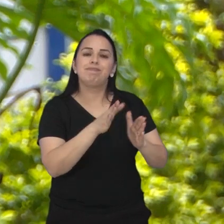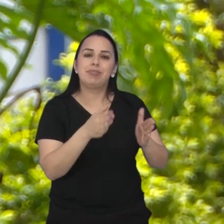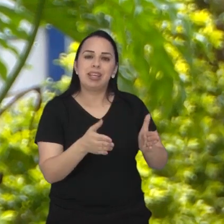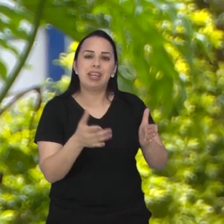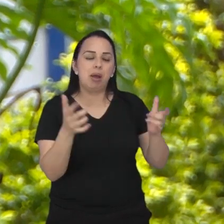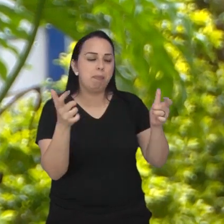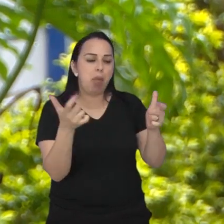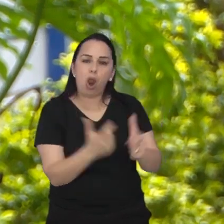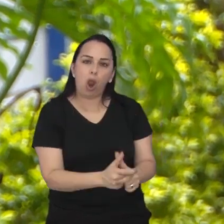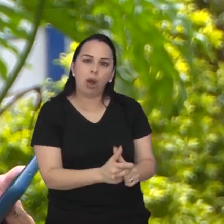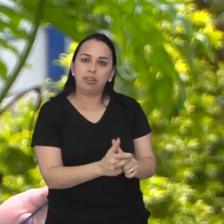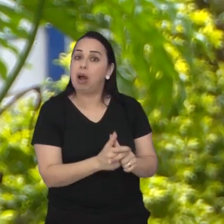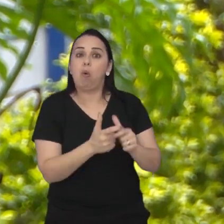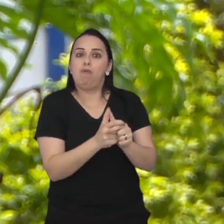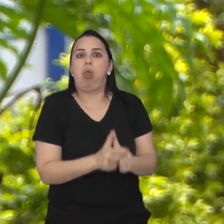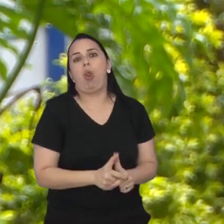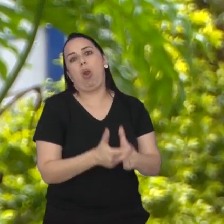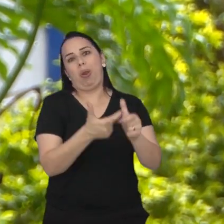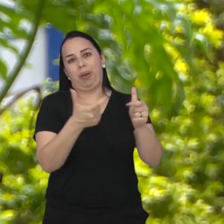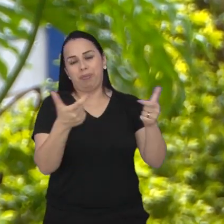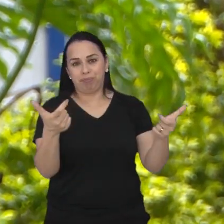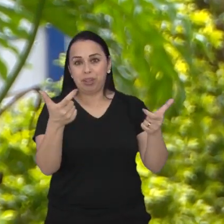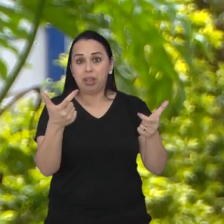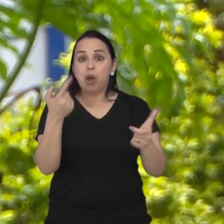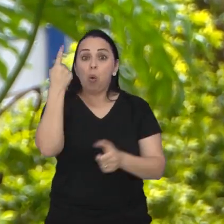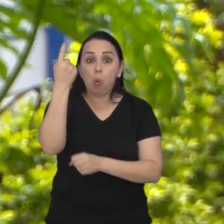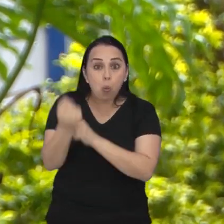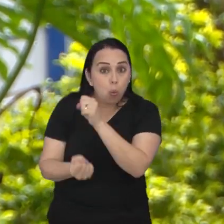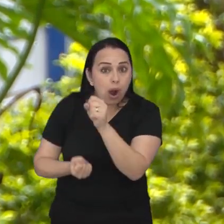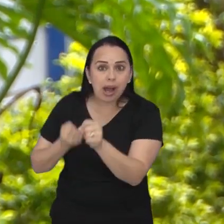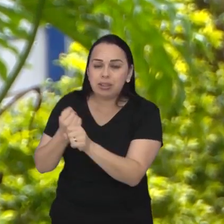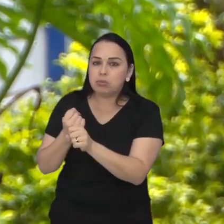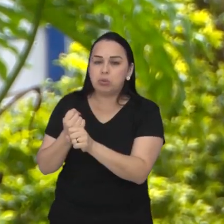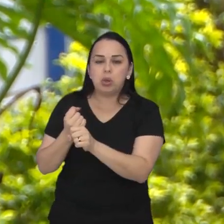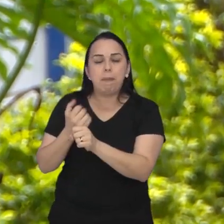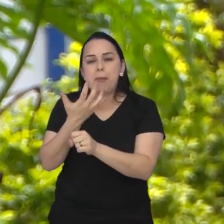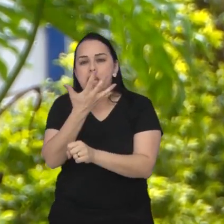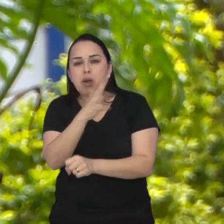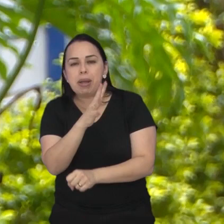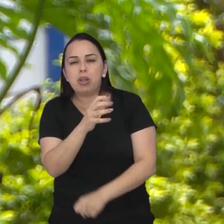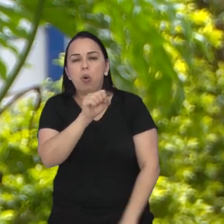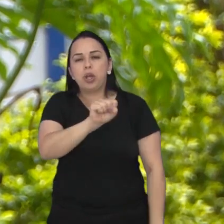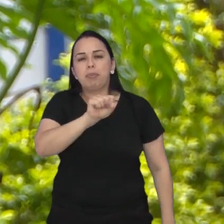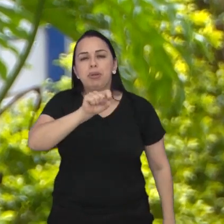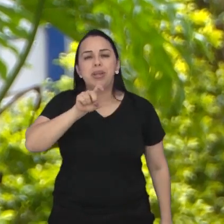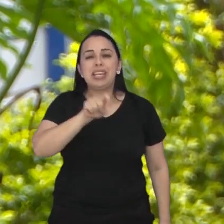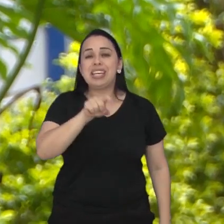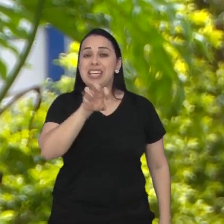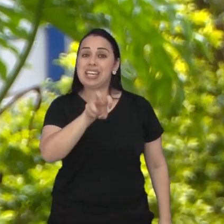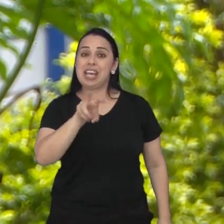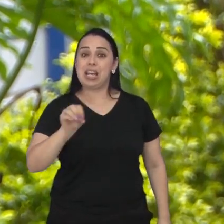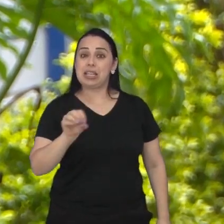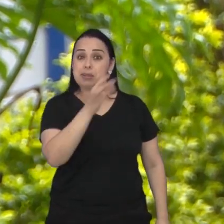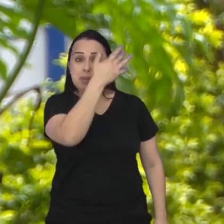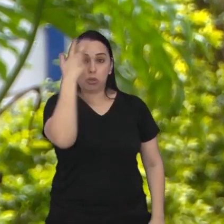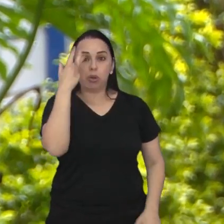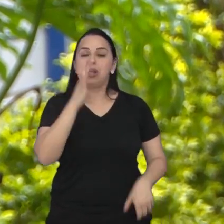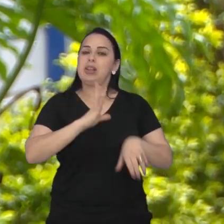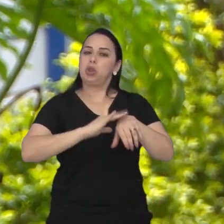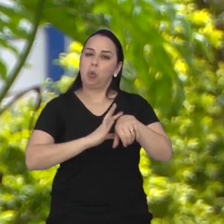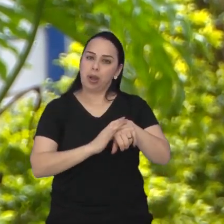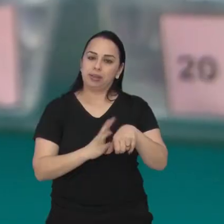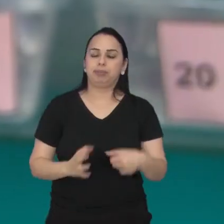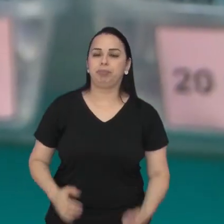o certificado de área livre do sarampo em um ano foram quase 8.500 casos